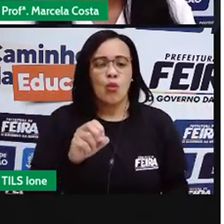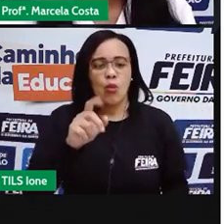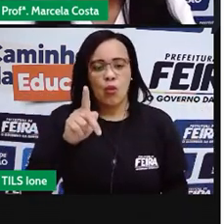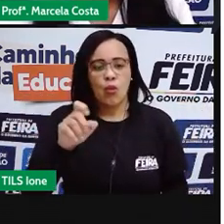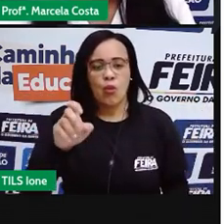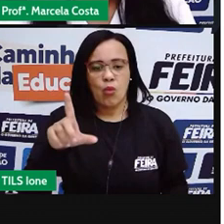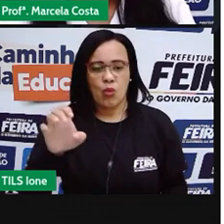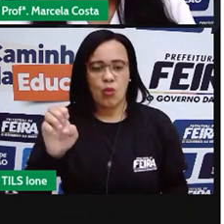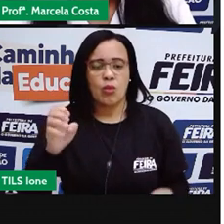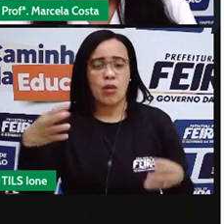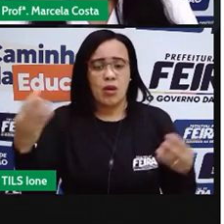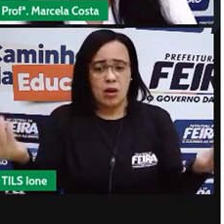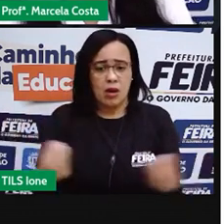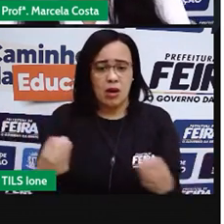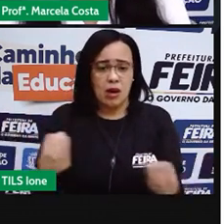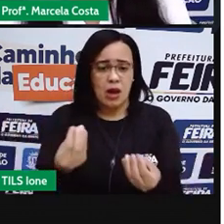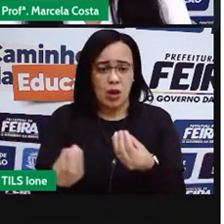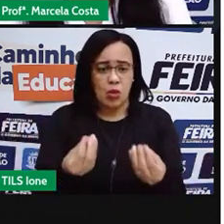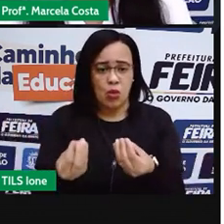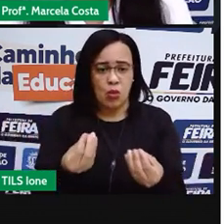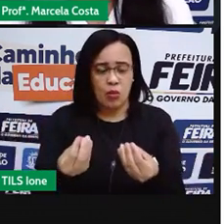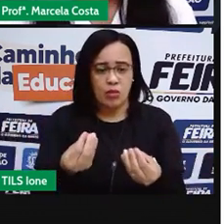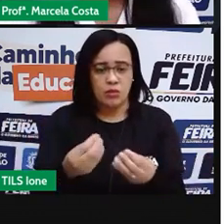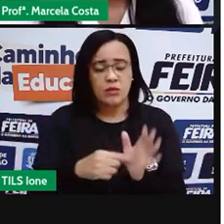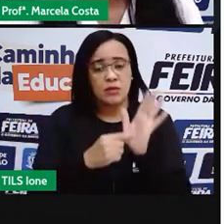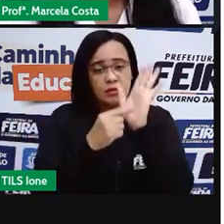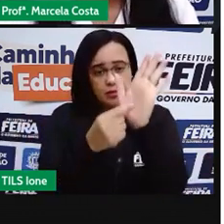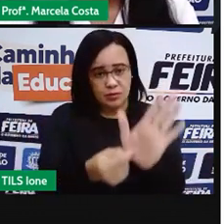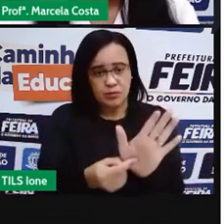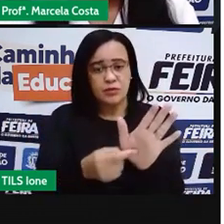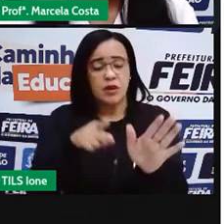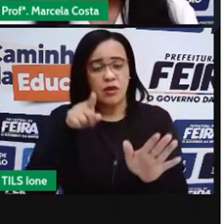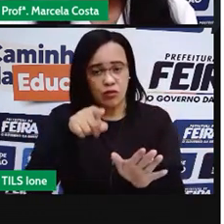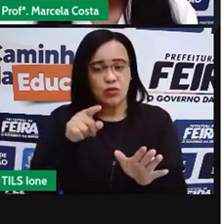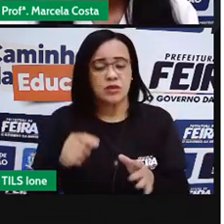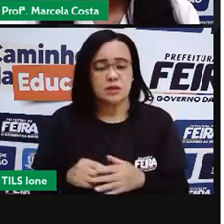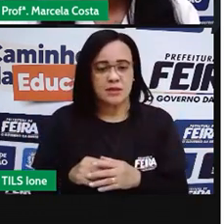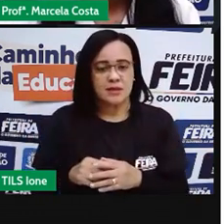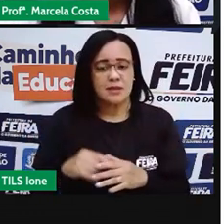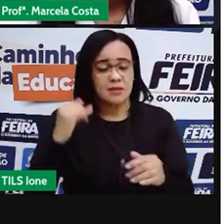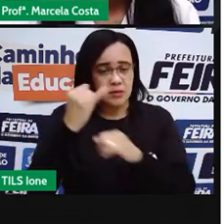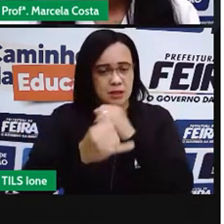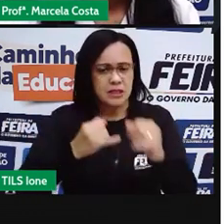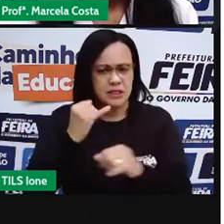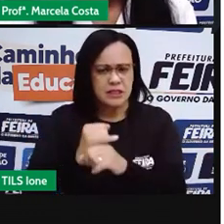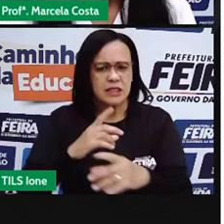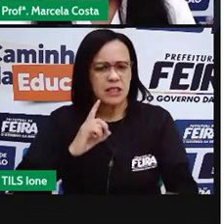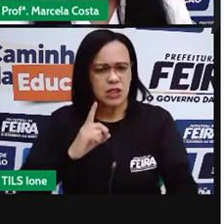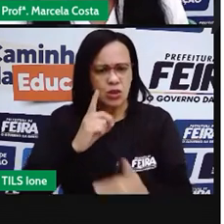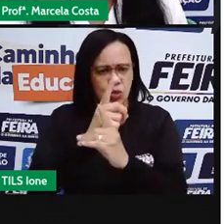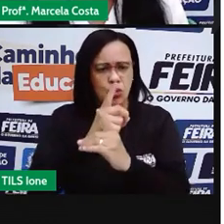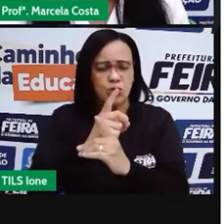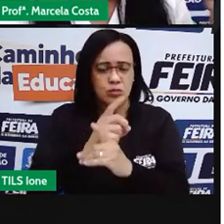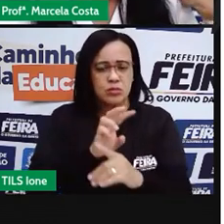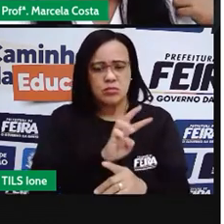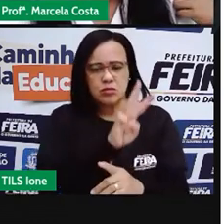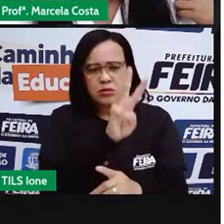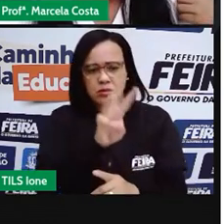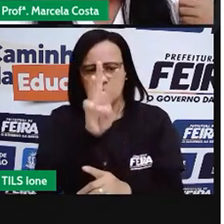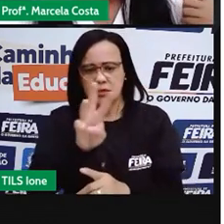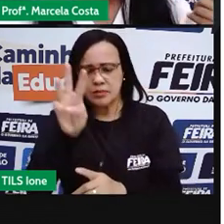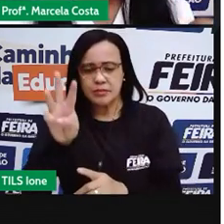aplicativo Google Maps, para ver a localização das principais avenidas diferentes. Você pode